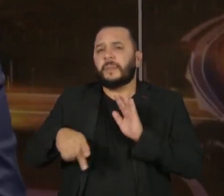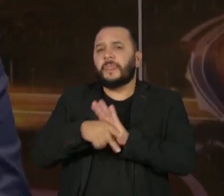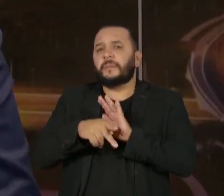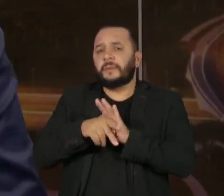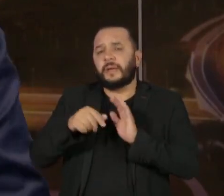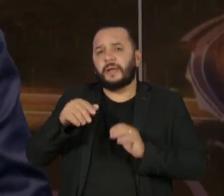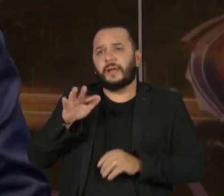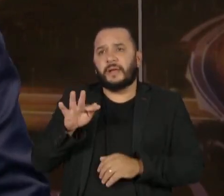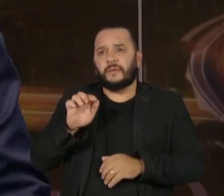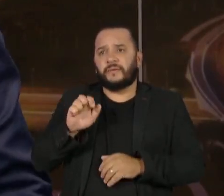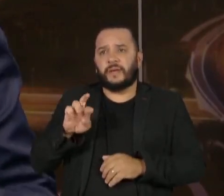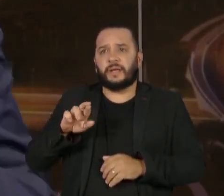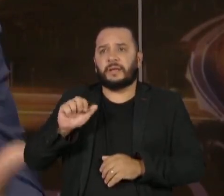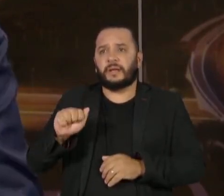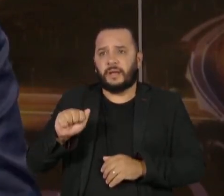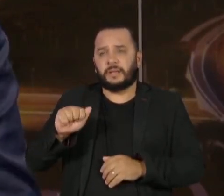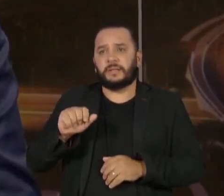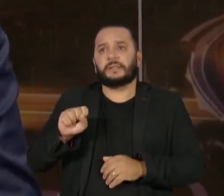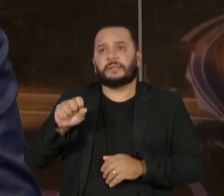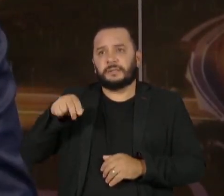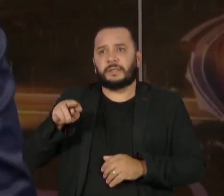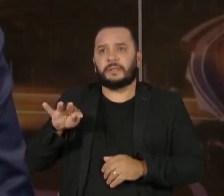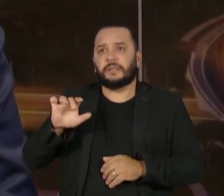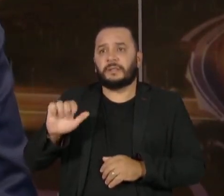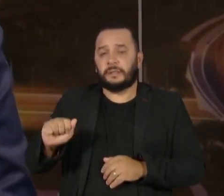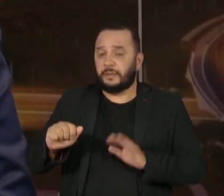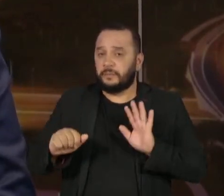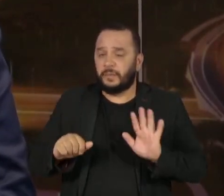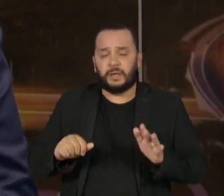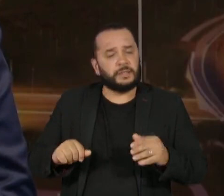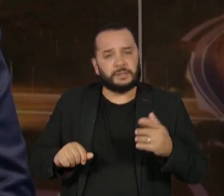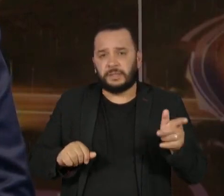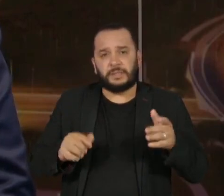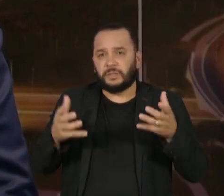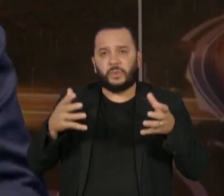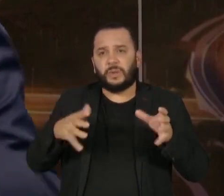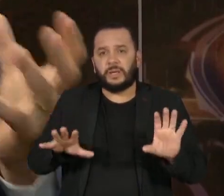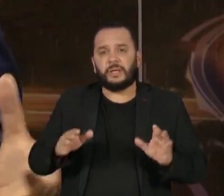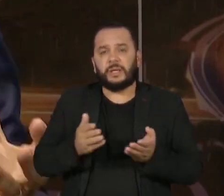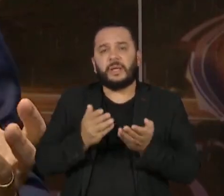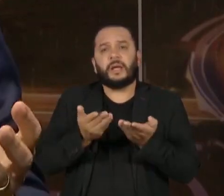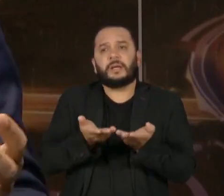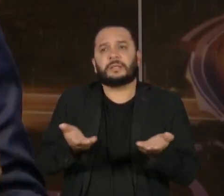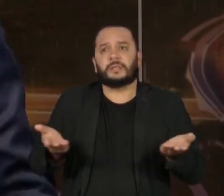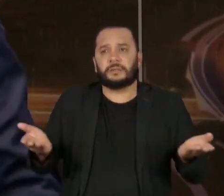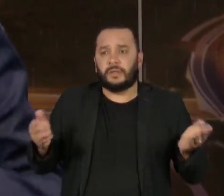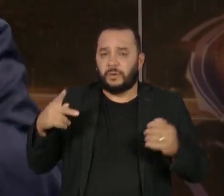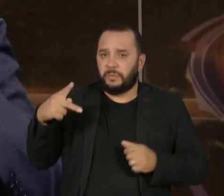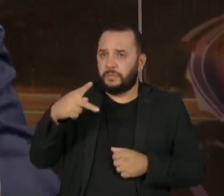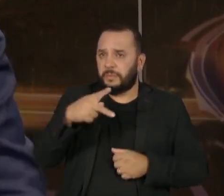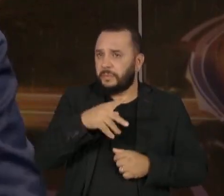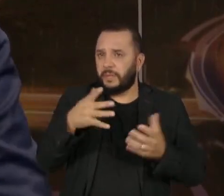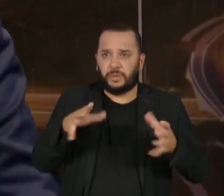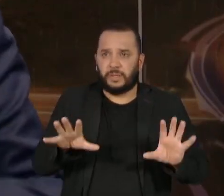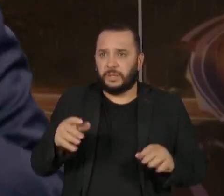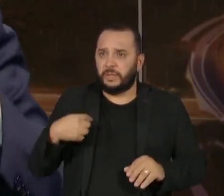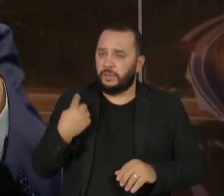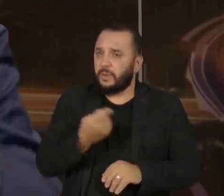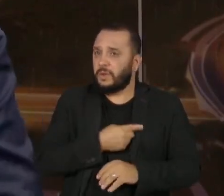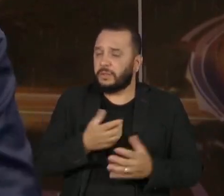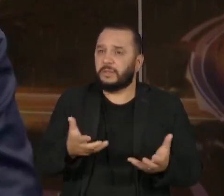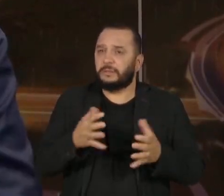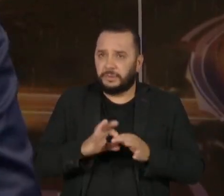licitação no formato de PPP. E, portanto, o que nós queremos é liberar